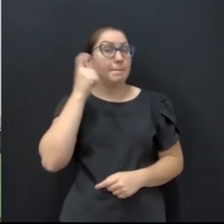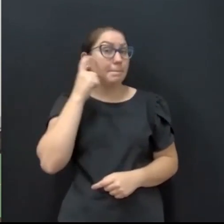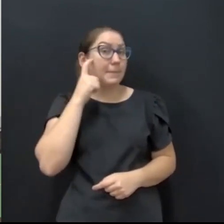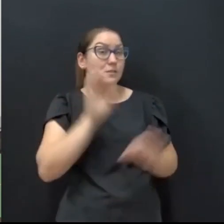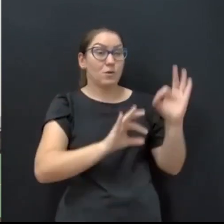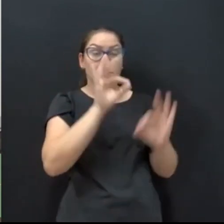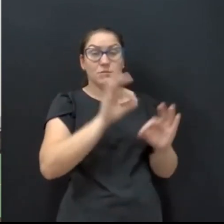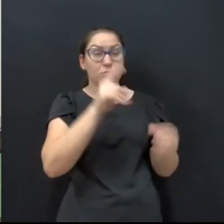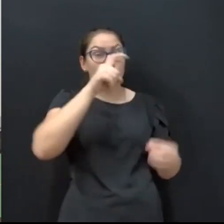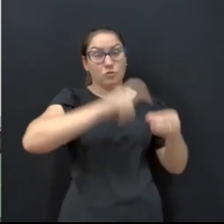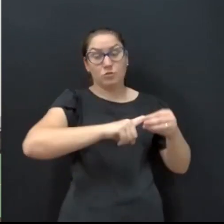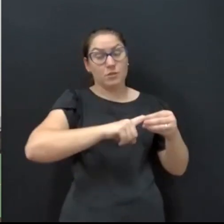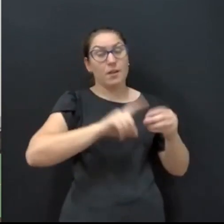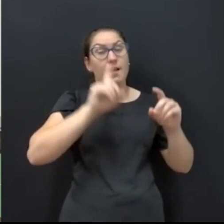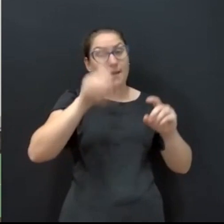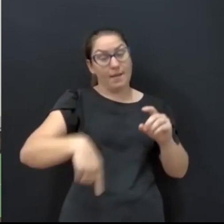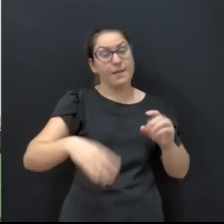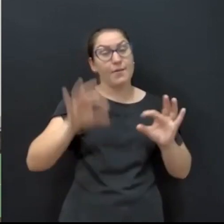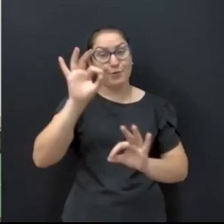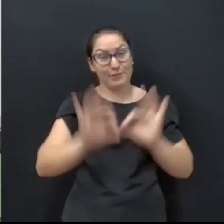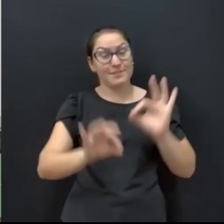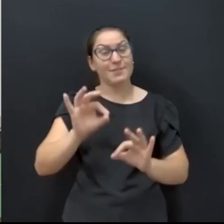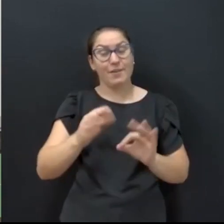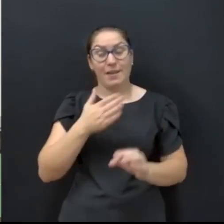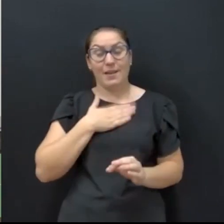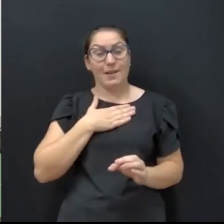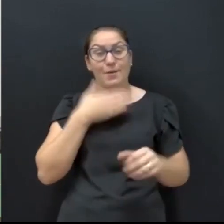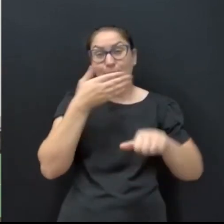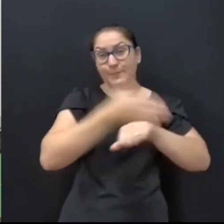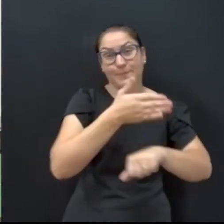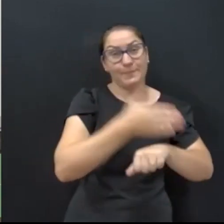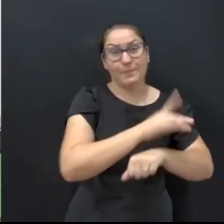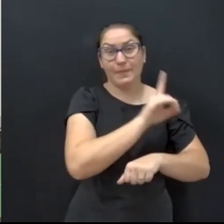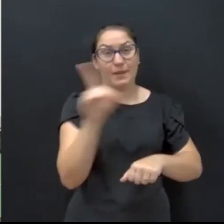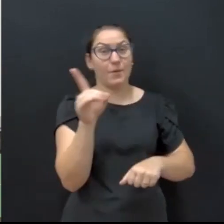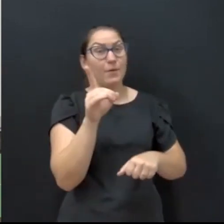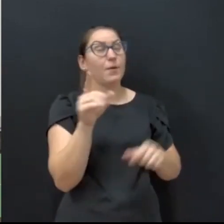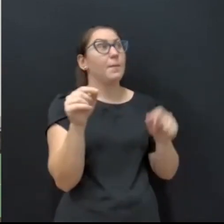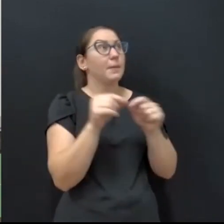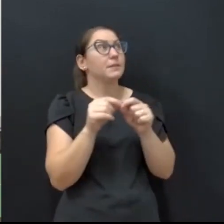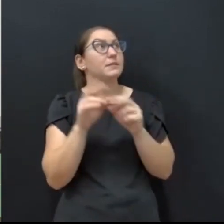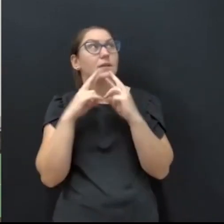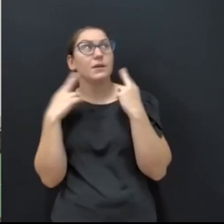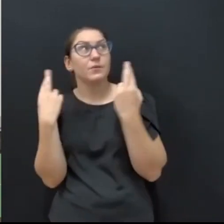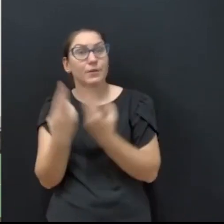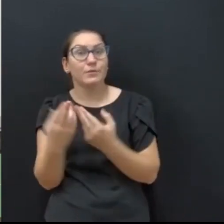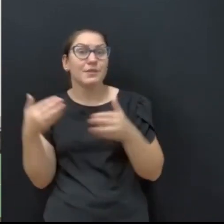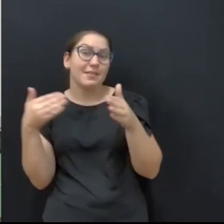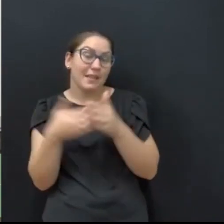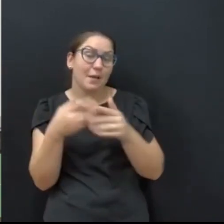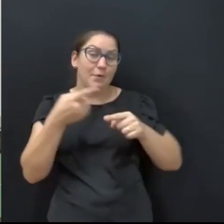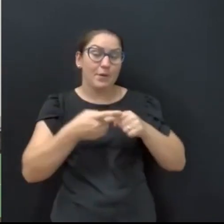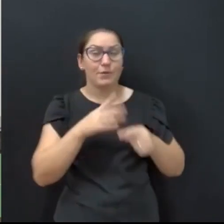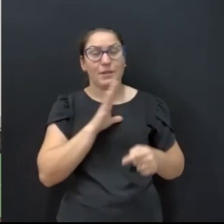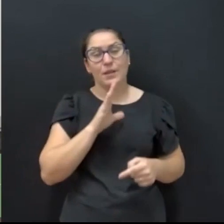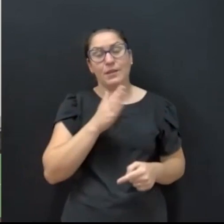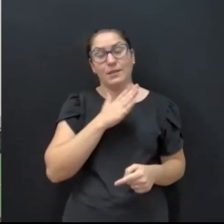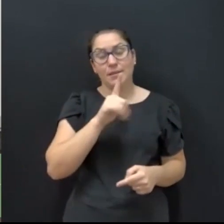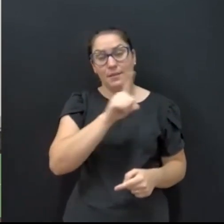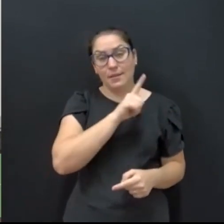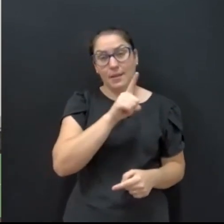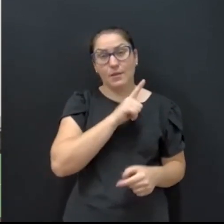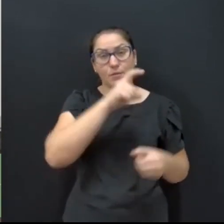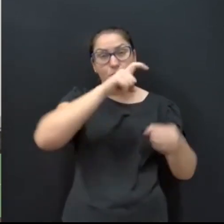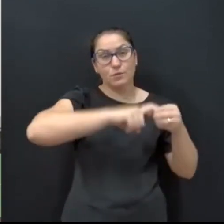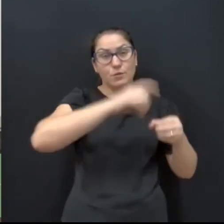organizada mas é muito organizada eu não faço parte da associação mas eu faço parte das reuniões até porque eu tenho mandato e associação